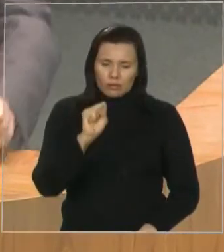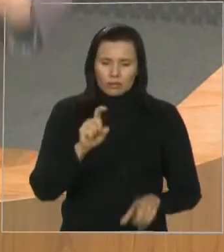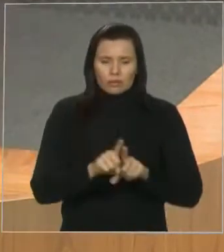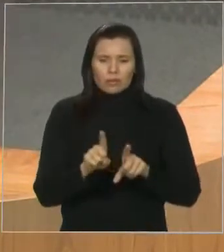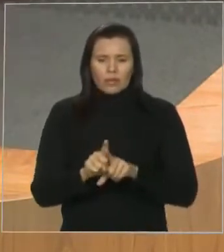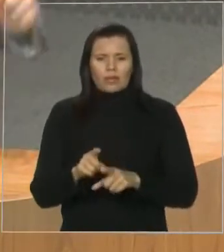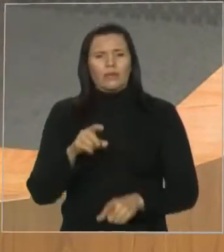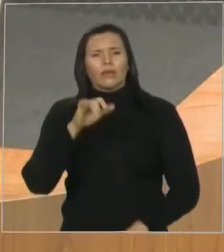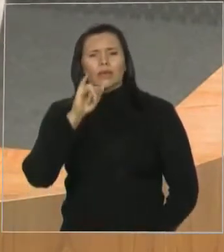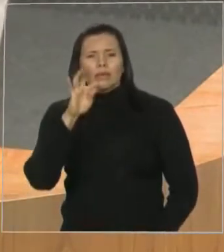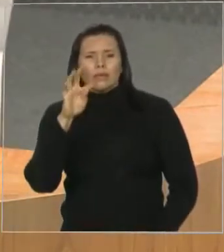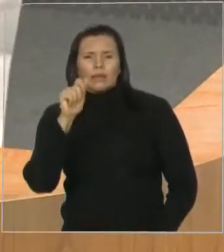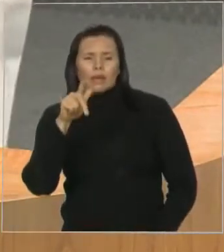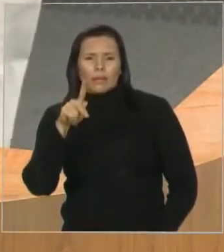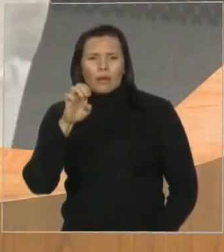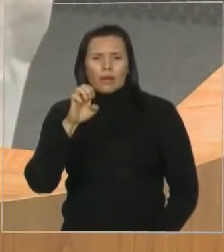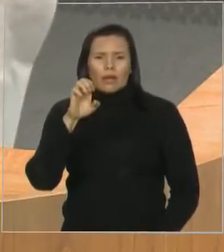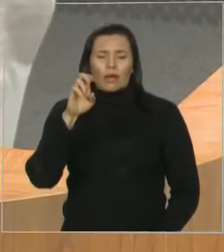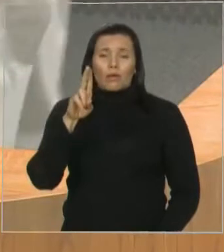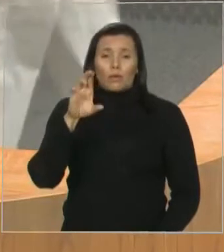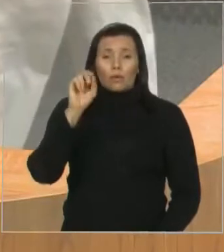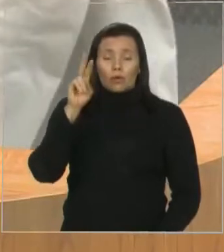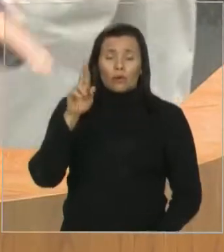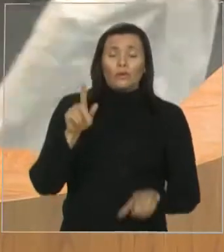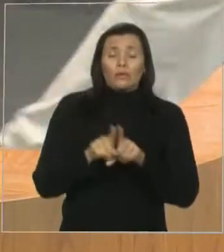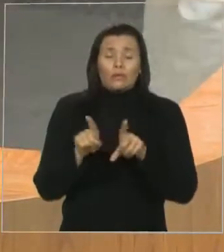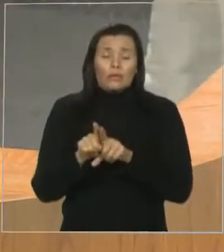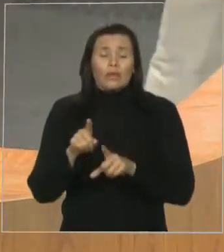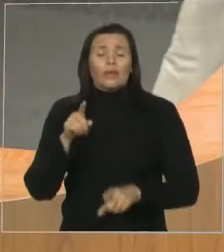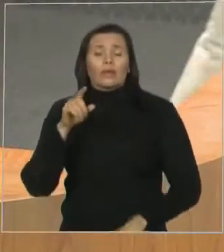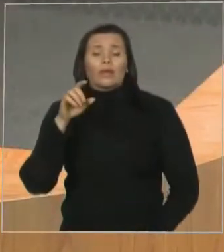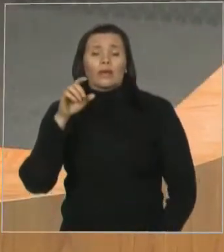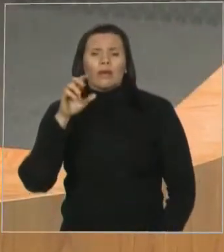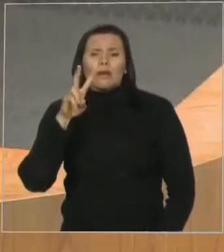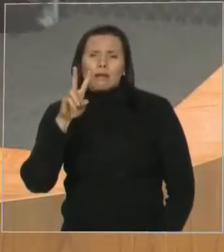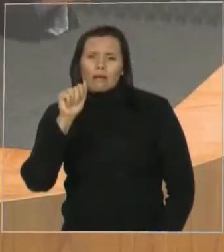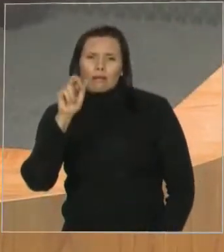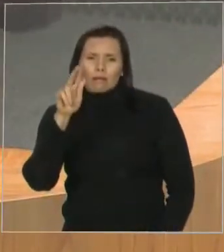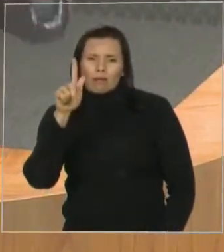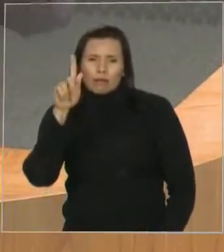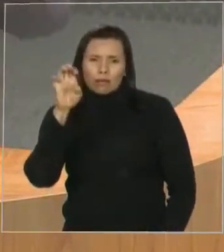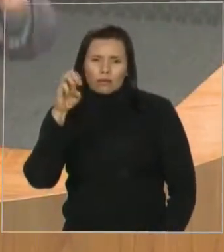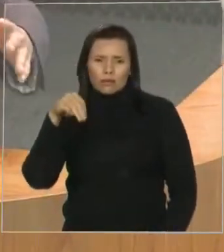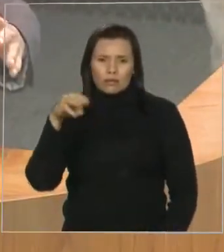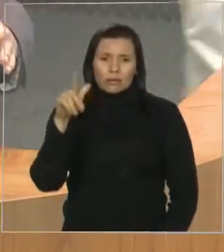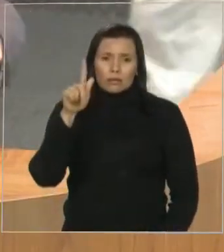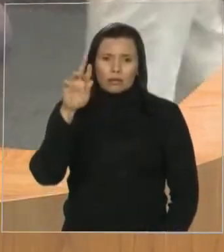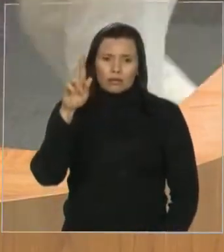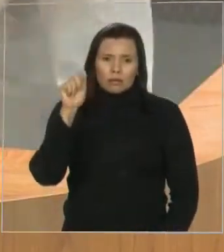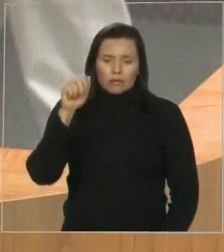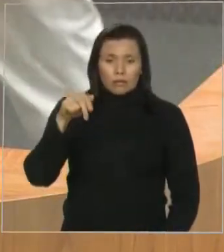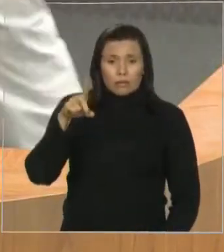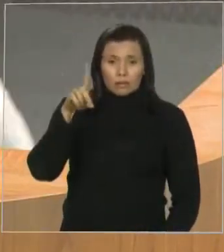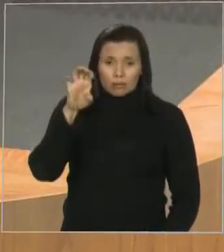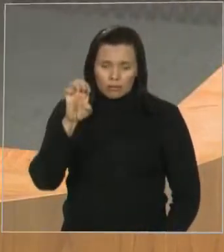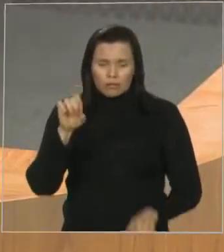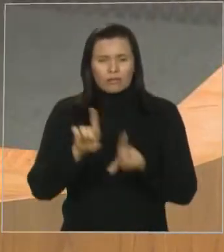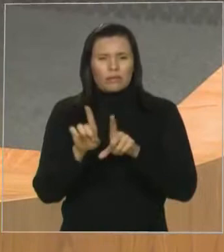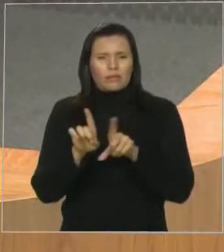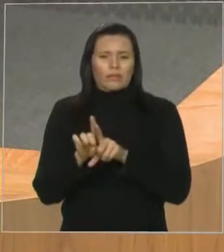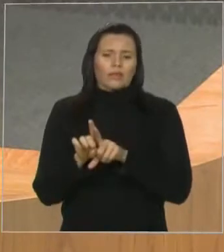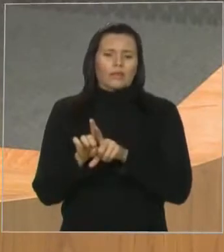Itatacuru, a mesma coisa. Você vai a Caxias, enfim. Em todas essas cidades, nós temos